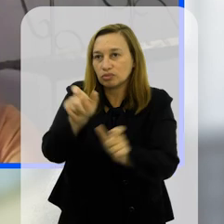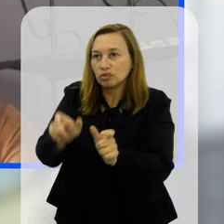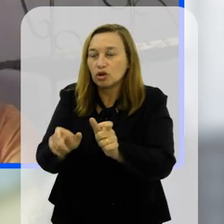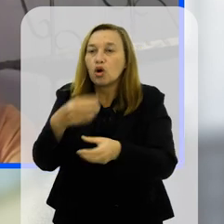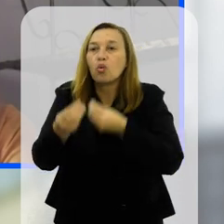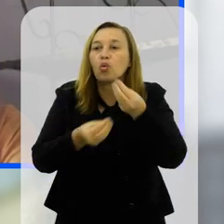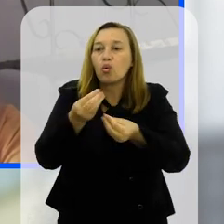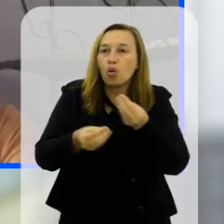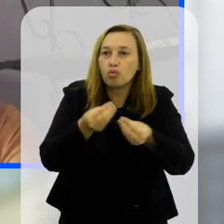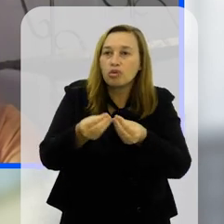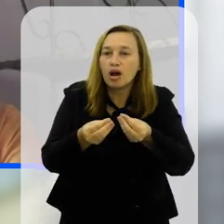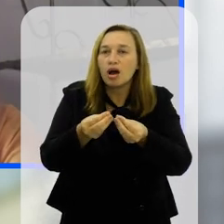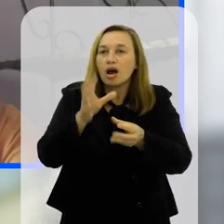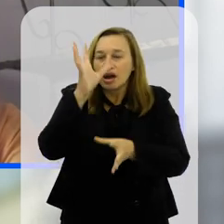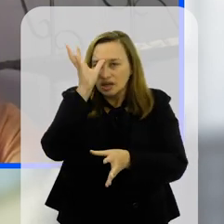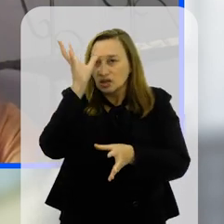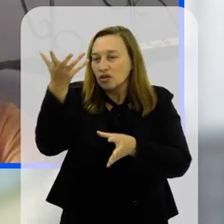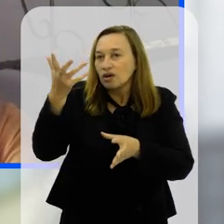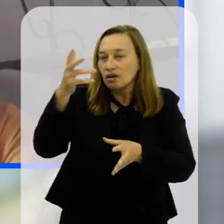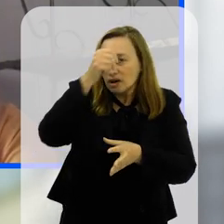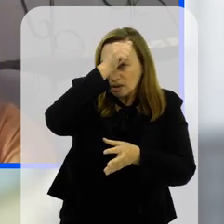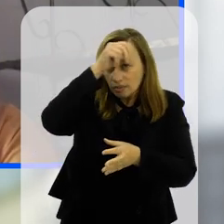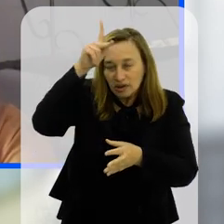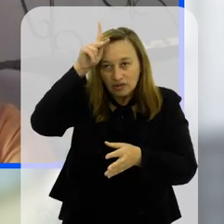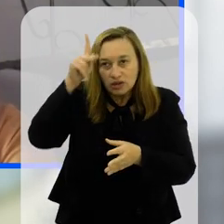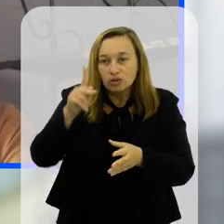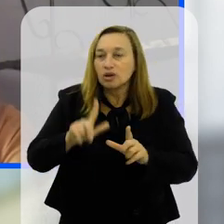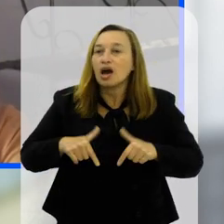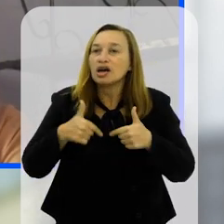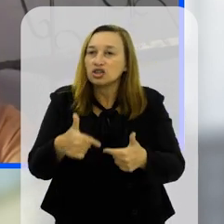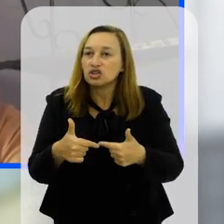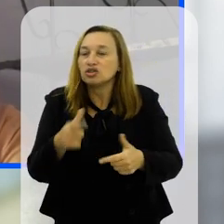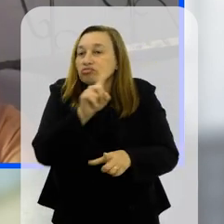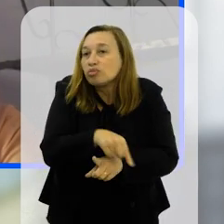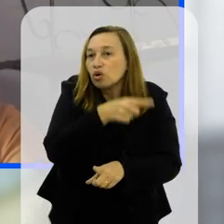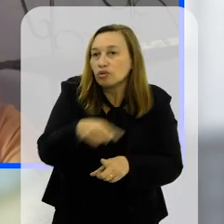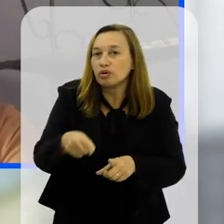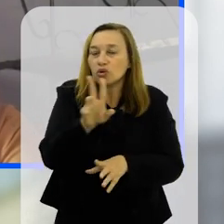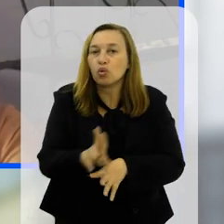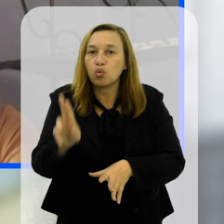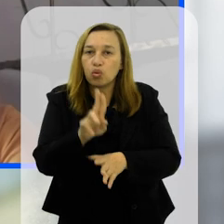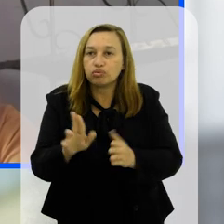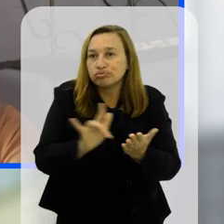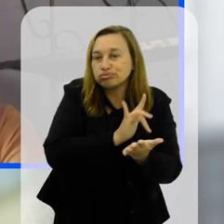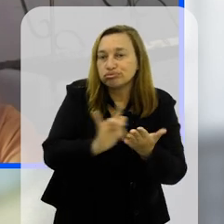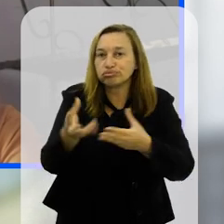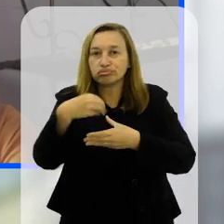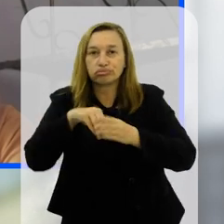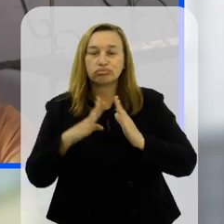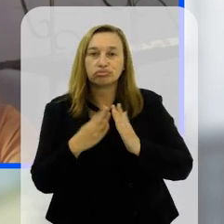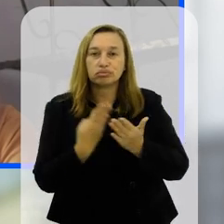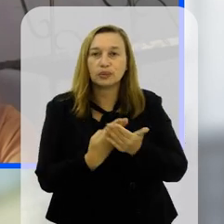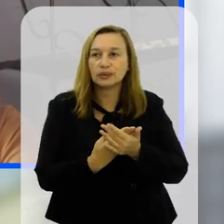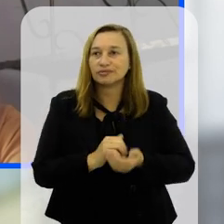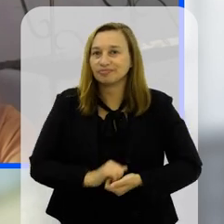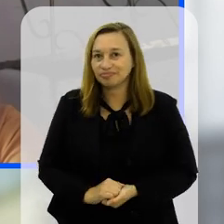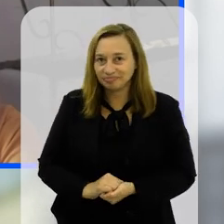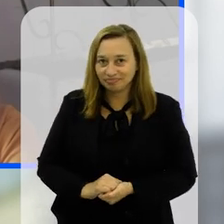e como que a Prefeitura resolveu aí tomar essa decisão de proibir o uso de celular nas escolas